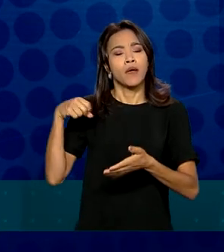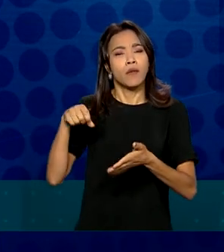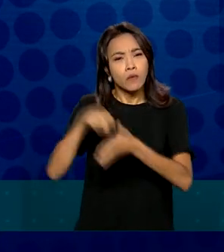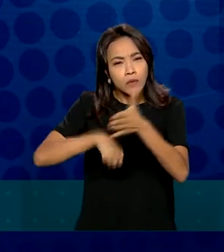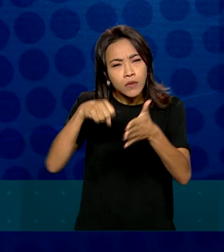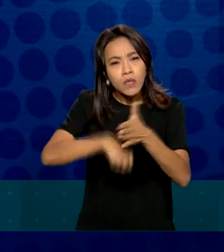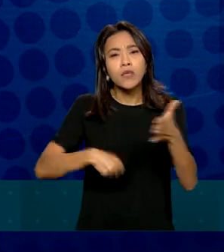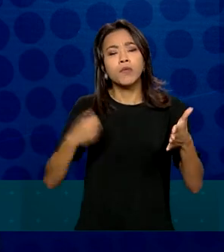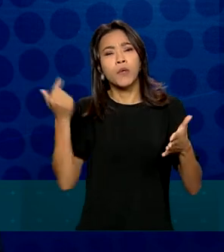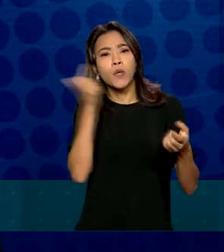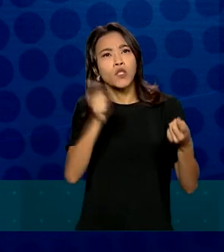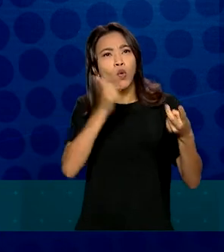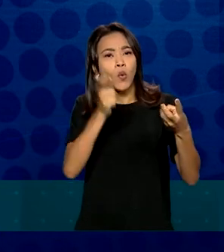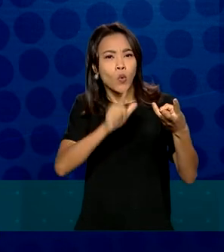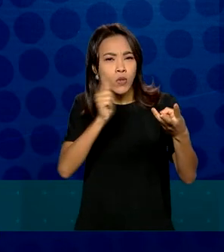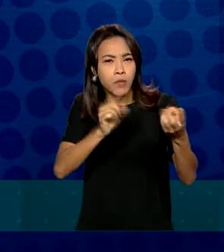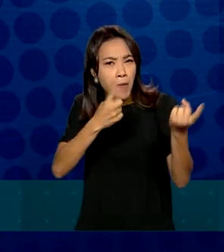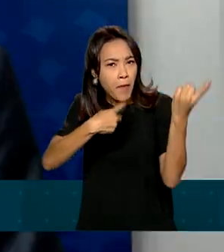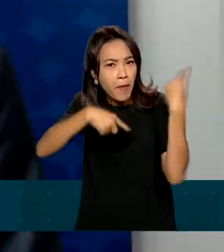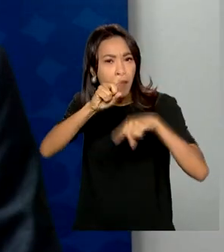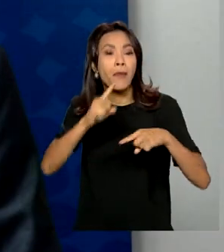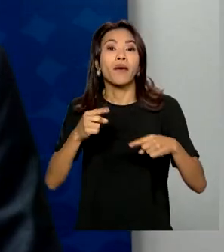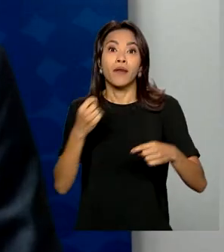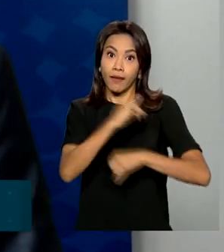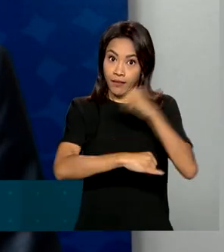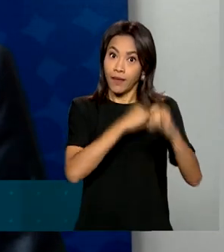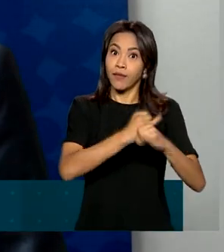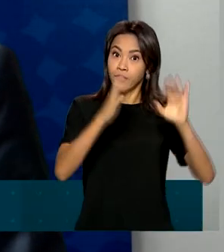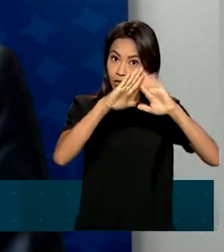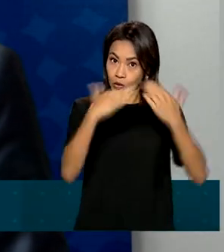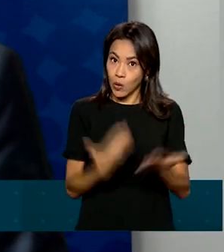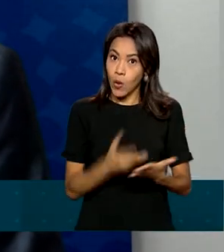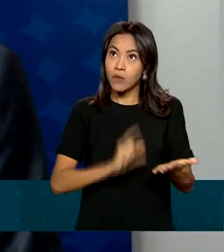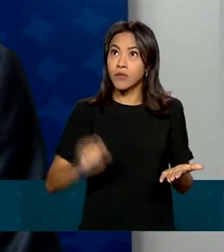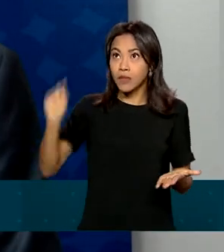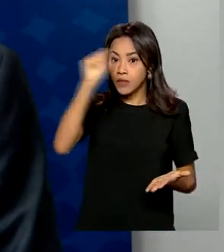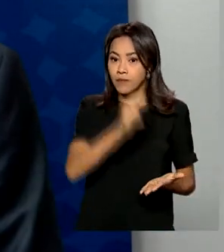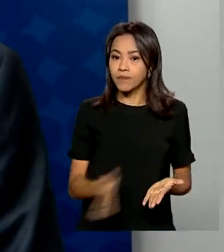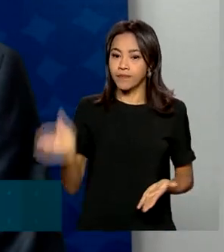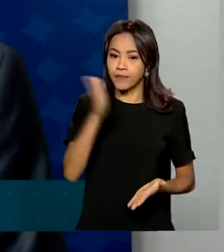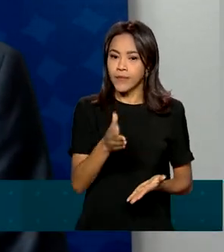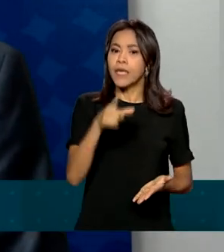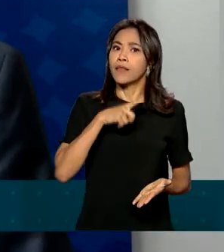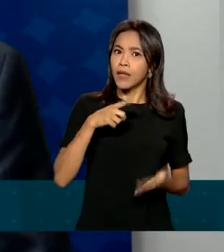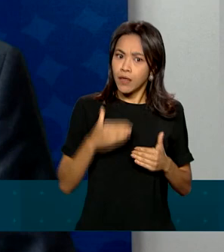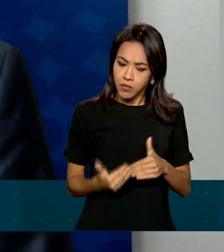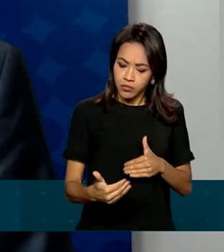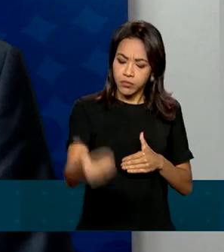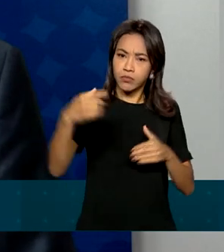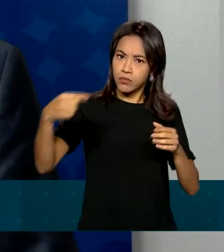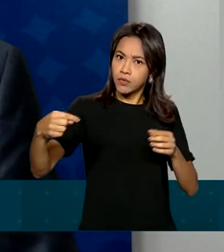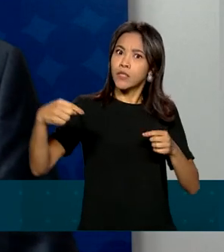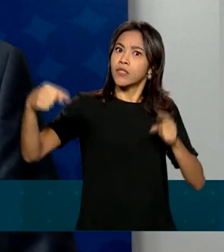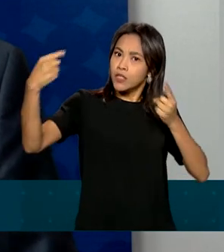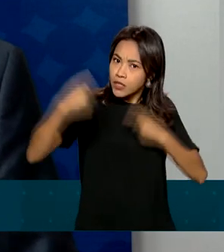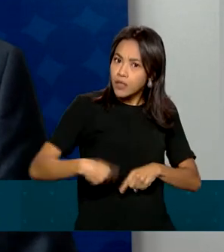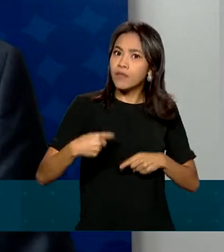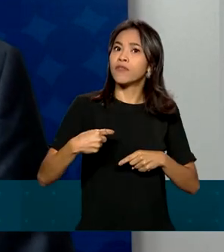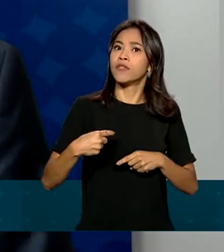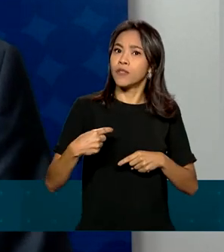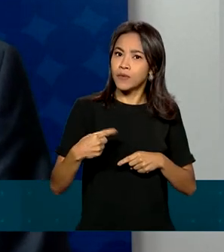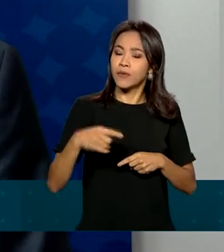de 5G, internet nas escolas. Temos muitos desafios pela frente, temos, conforme foi colocado o 5G,